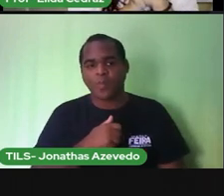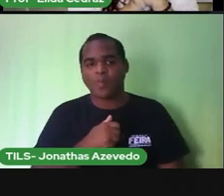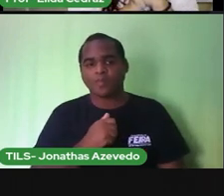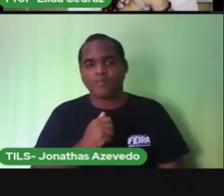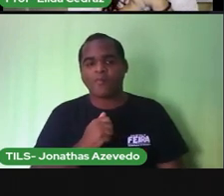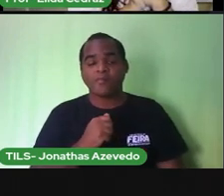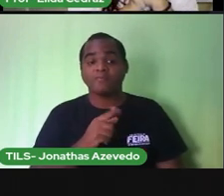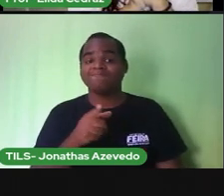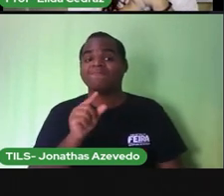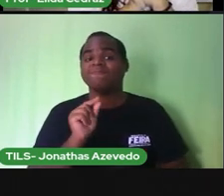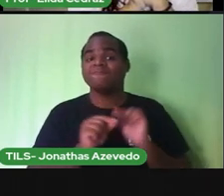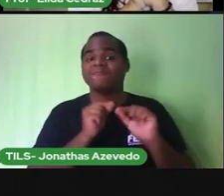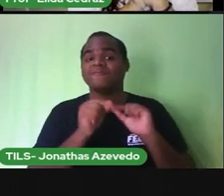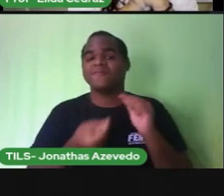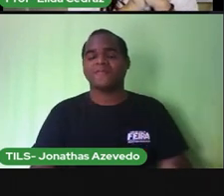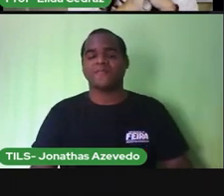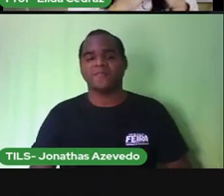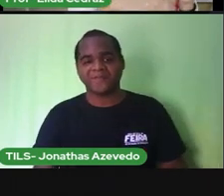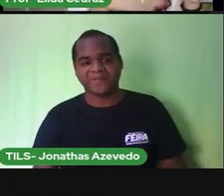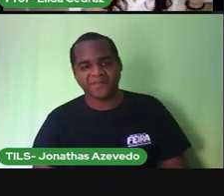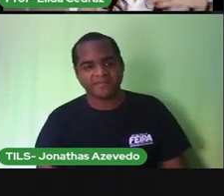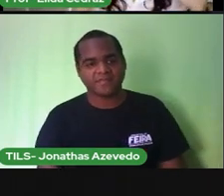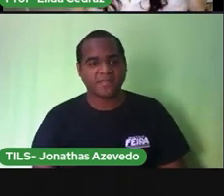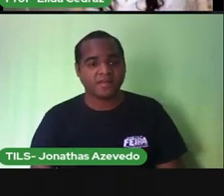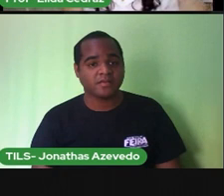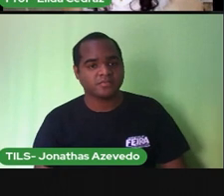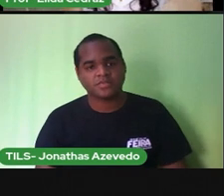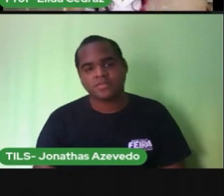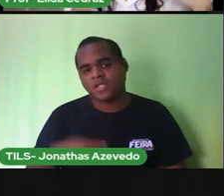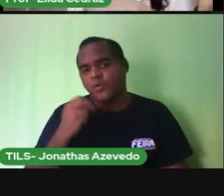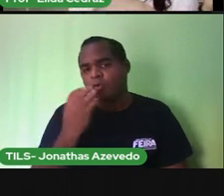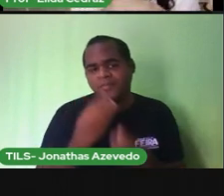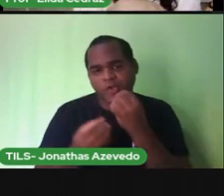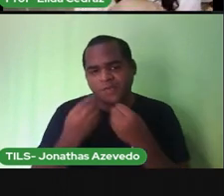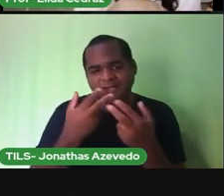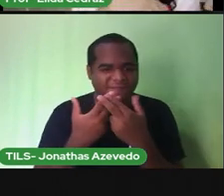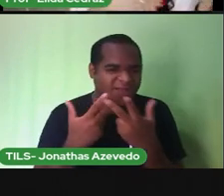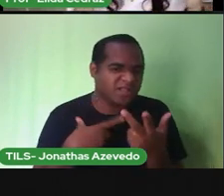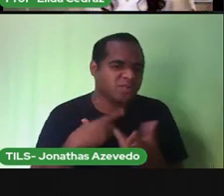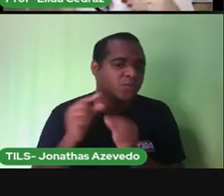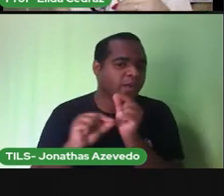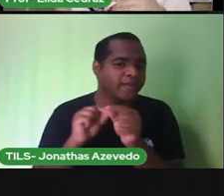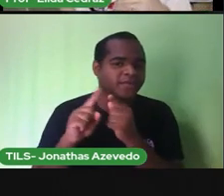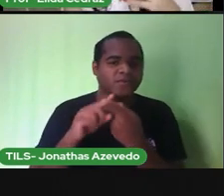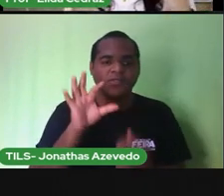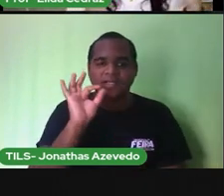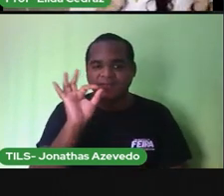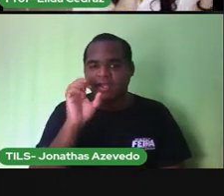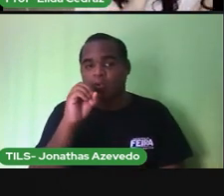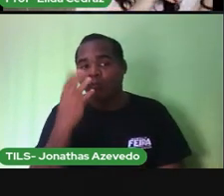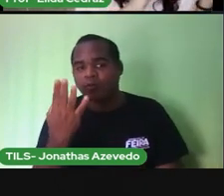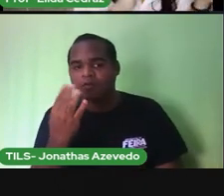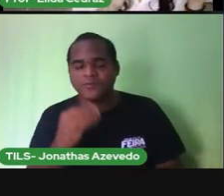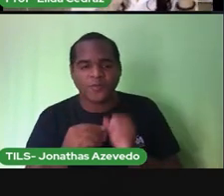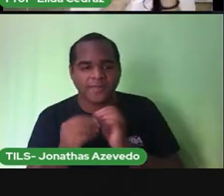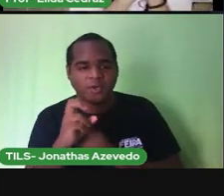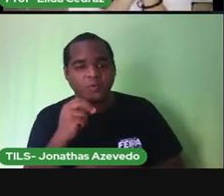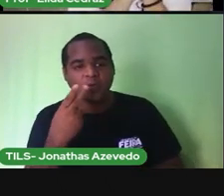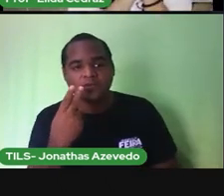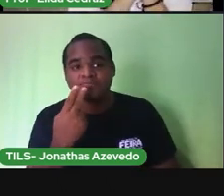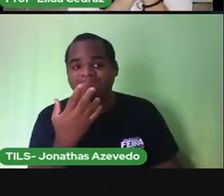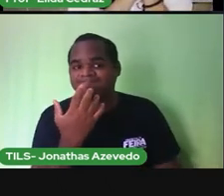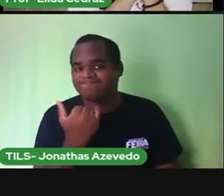E aí, depois das refeições, quando você toma o seu café, que você almoça, você janta,